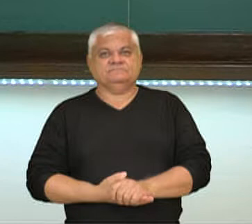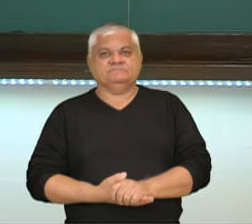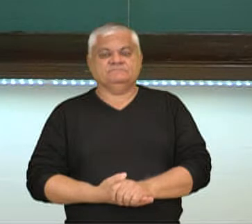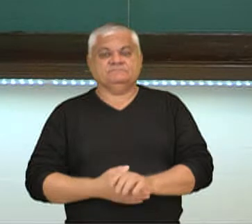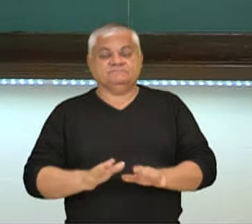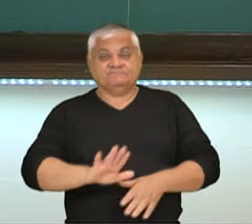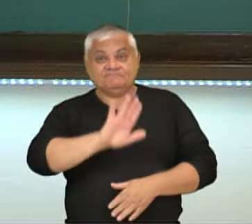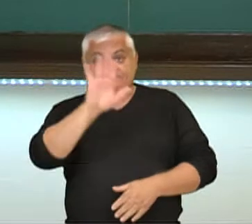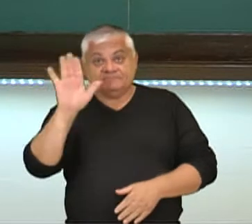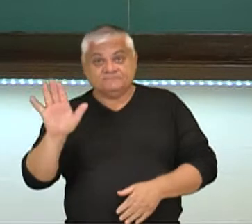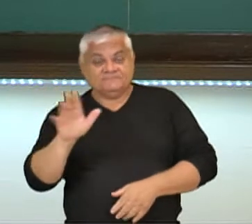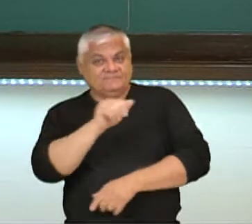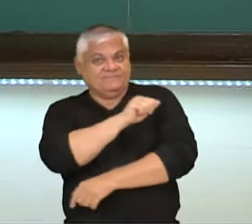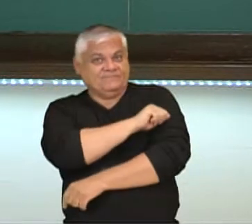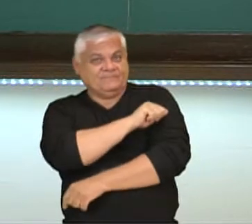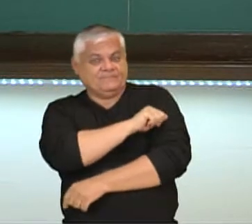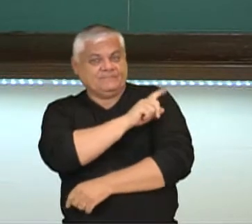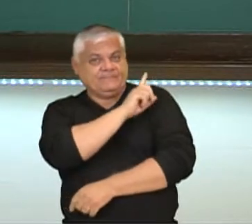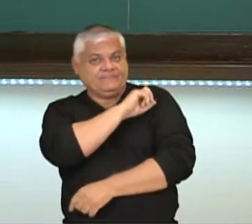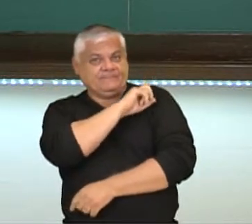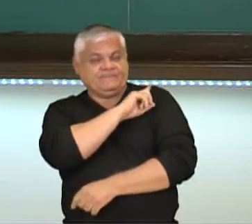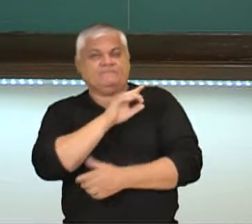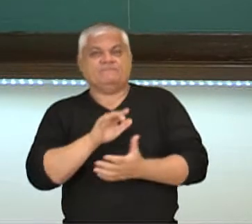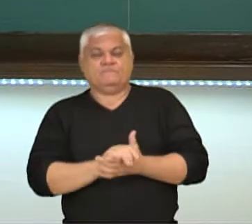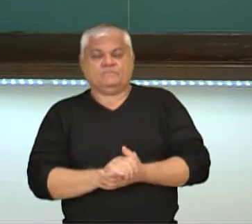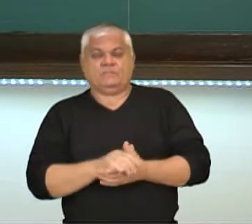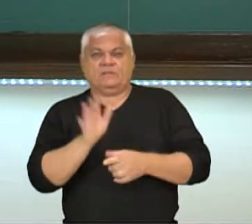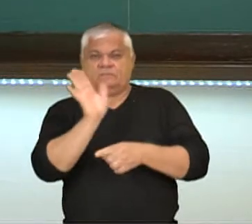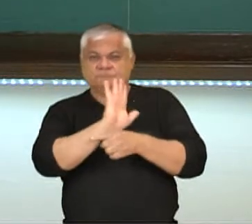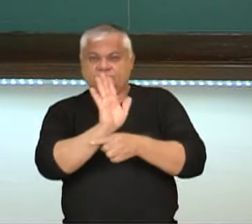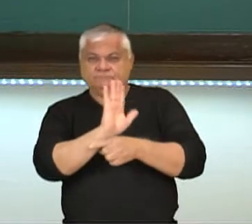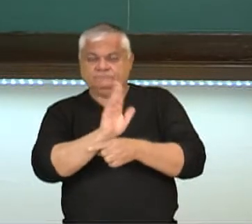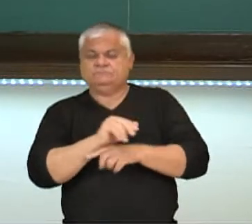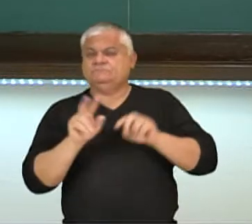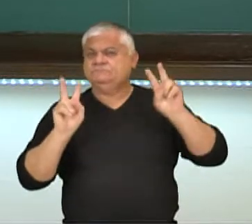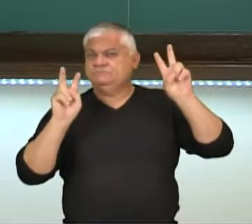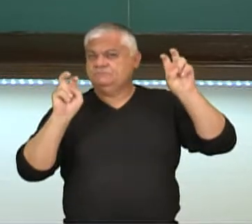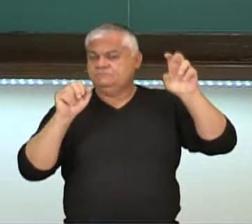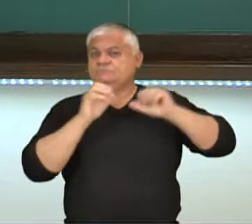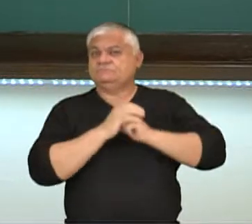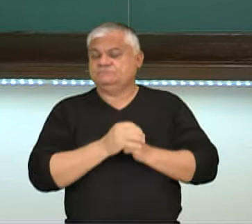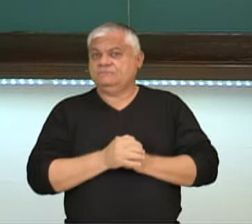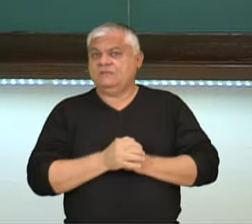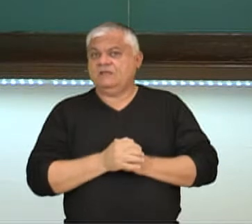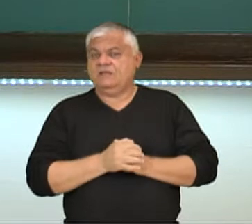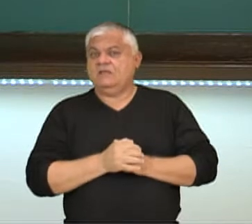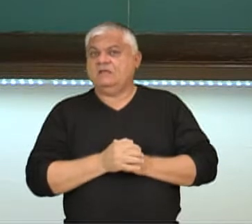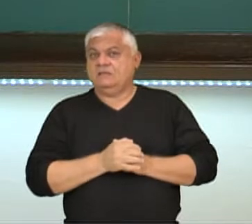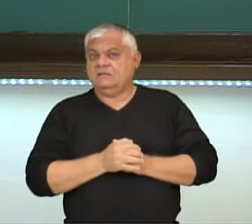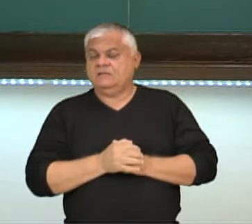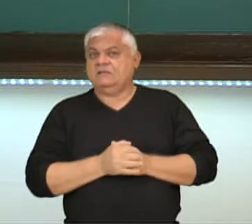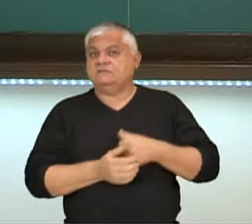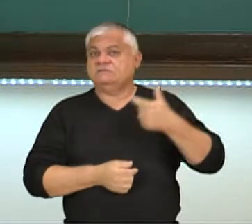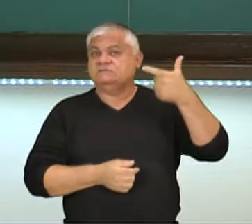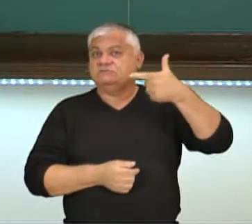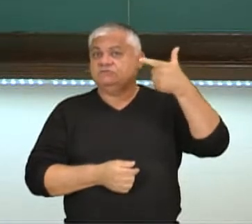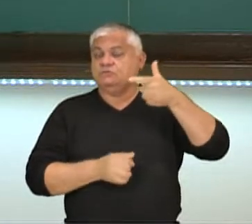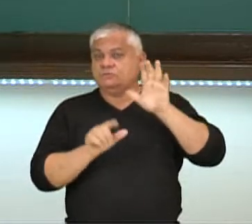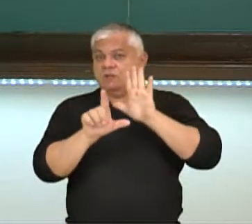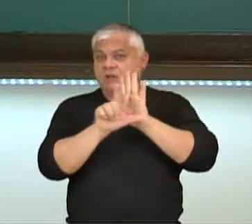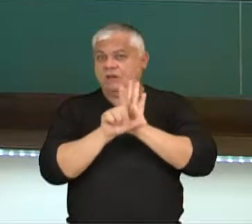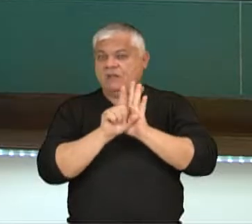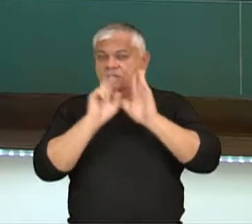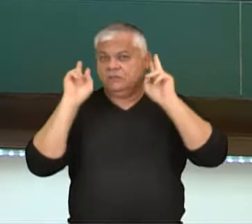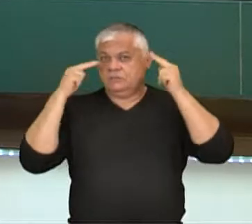Olá estudante da primeira série, nesse vídeo vamos falar sobre a segunda lei de